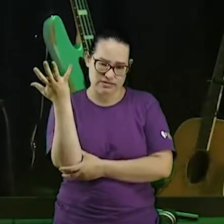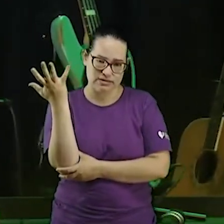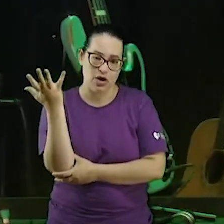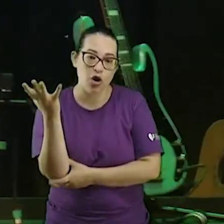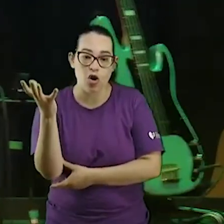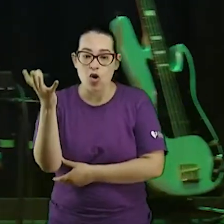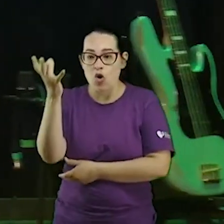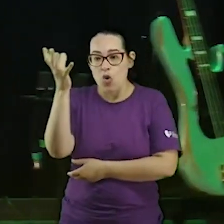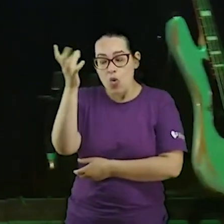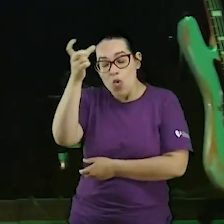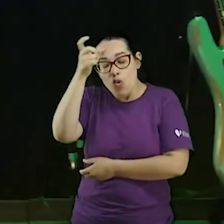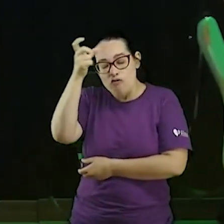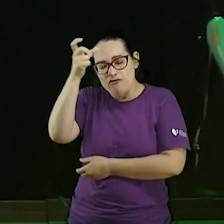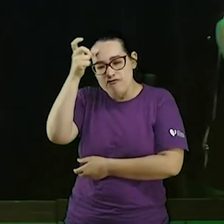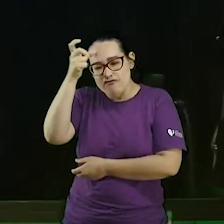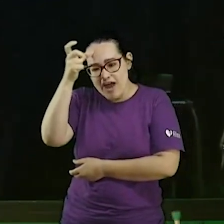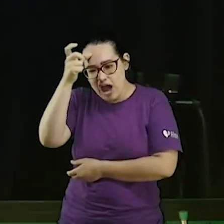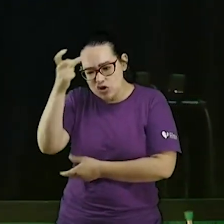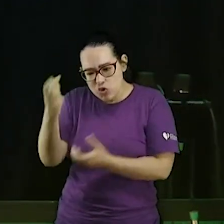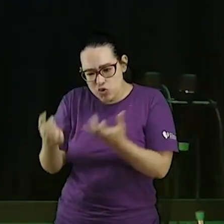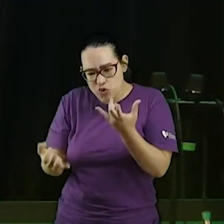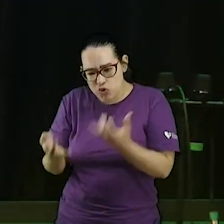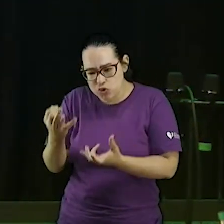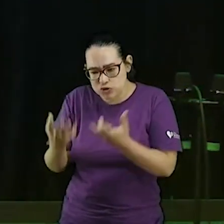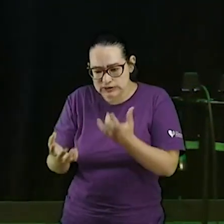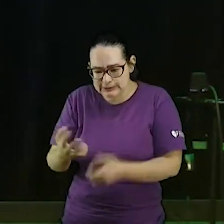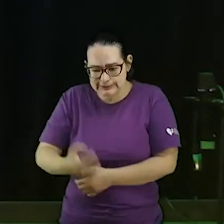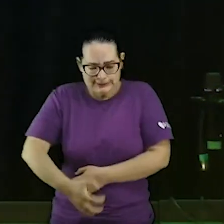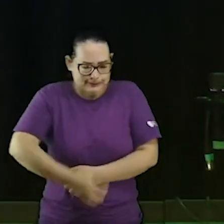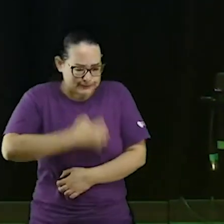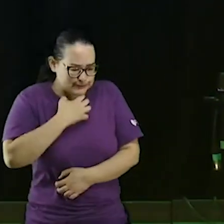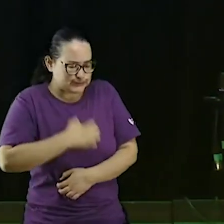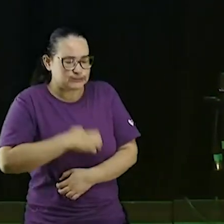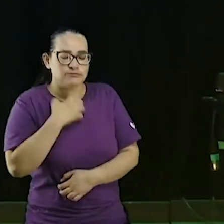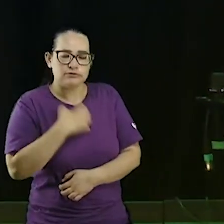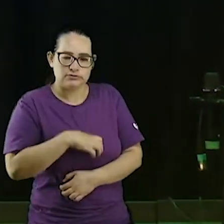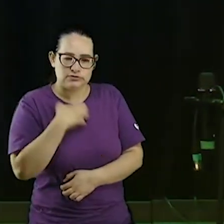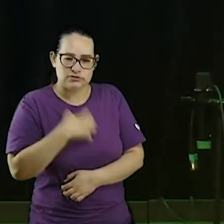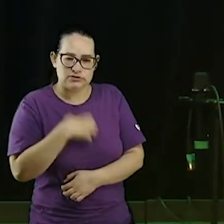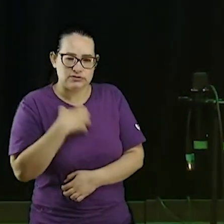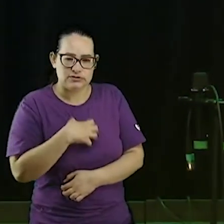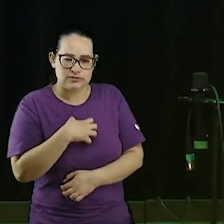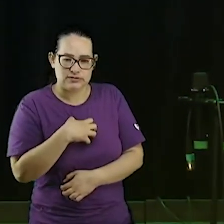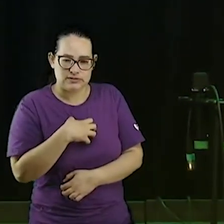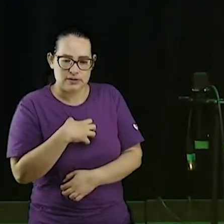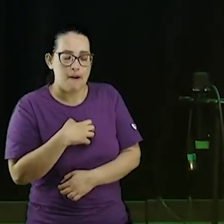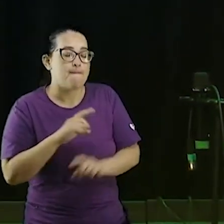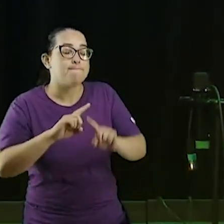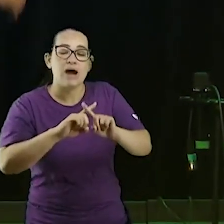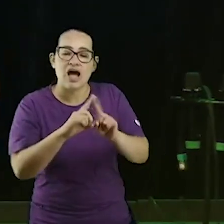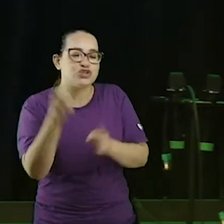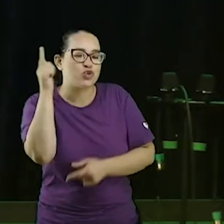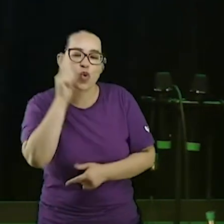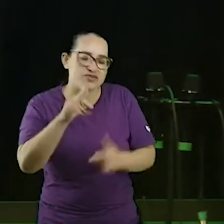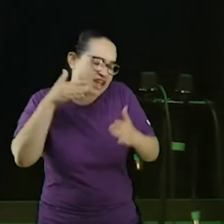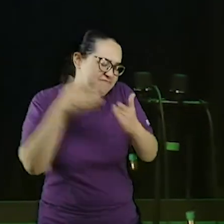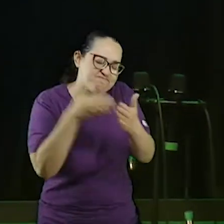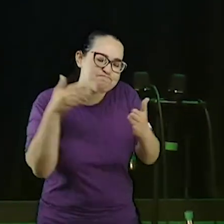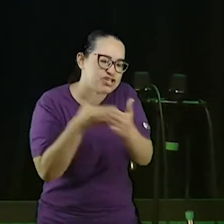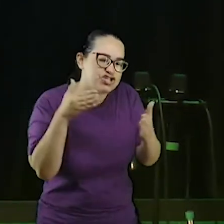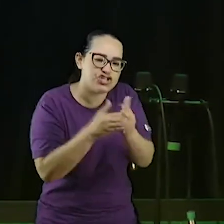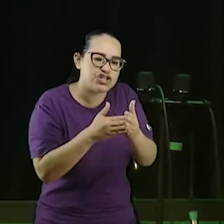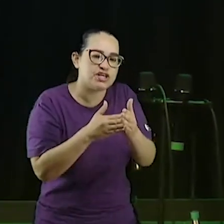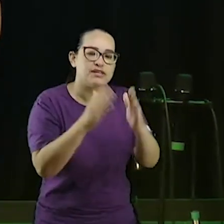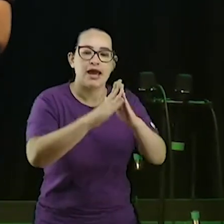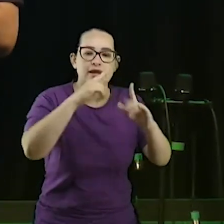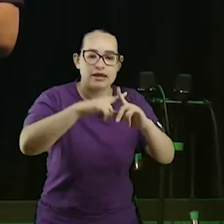inferno não podem, não conseguem, jamais impedirão o avanço da igreja, as portas do